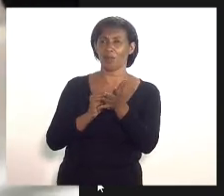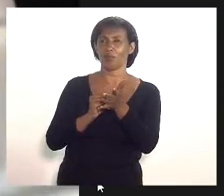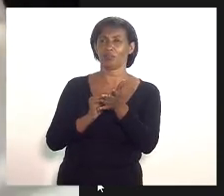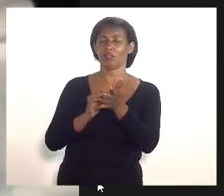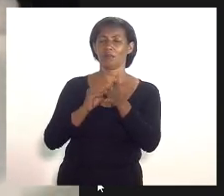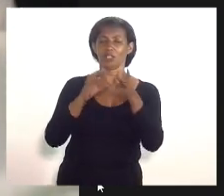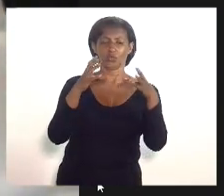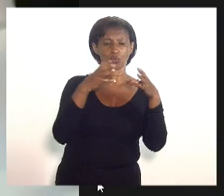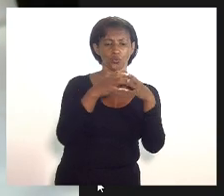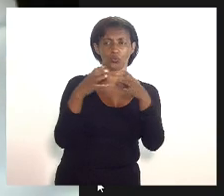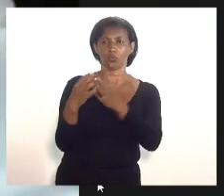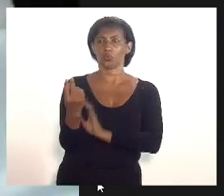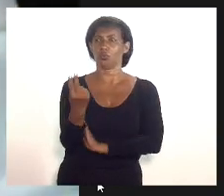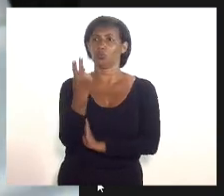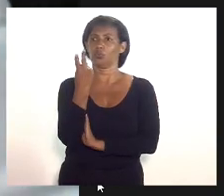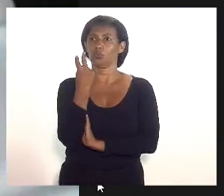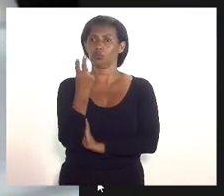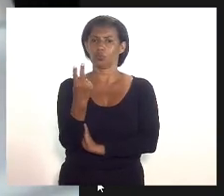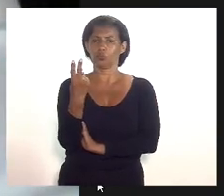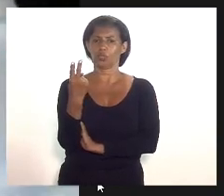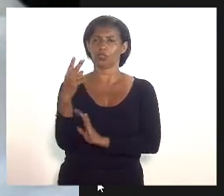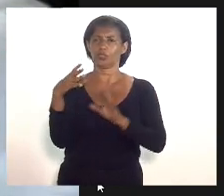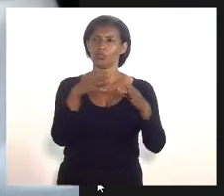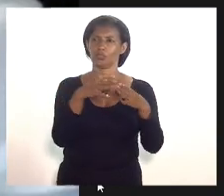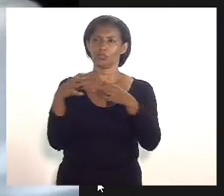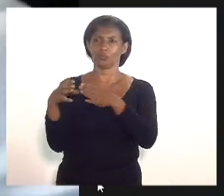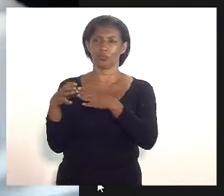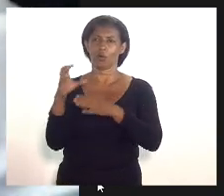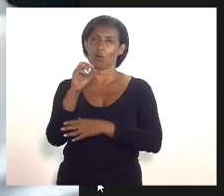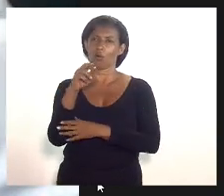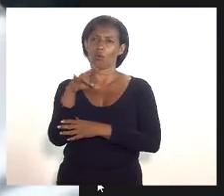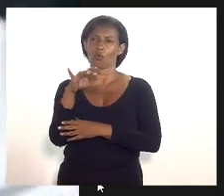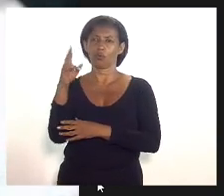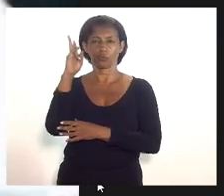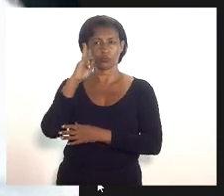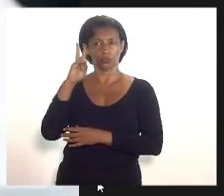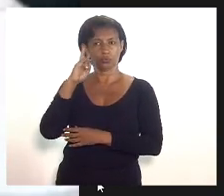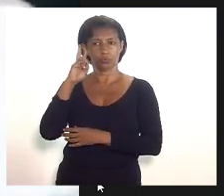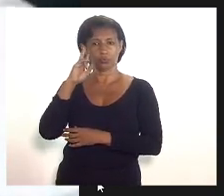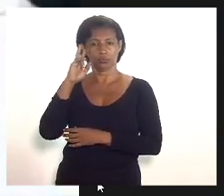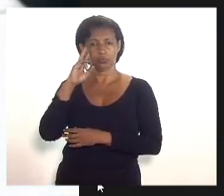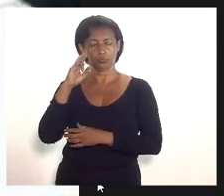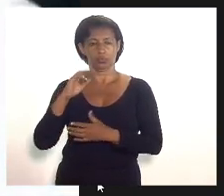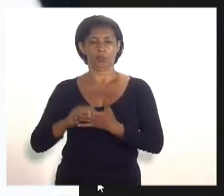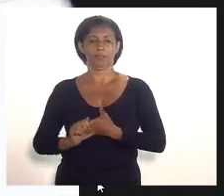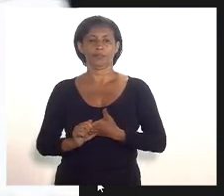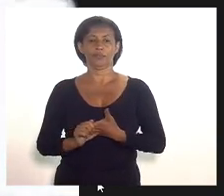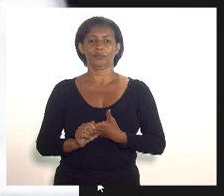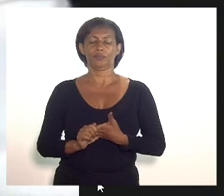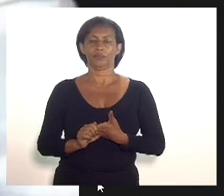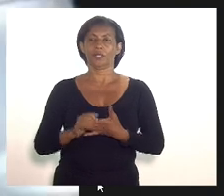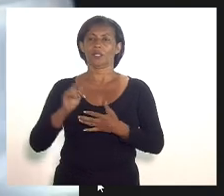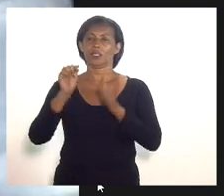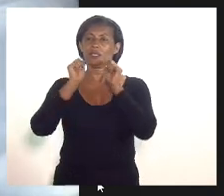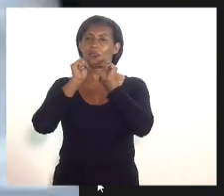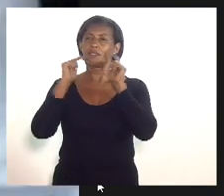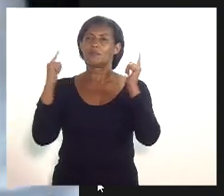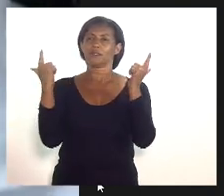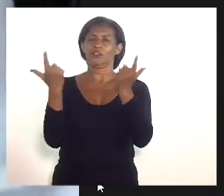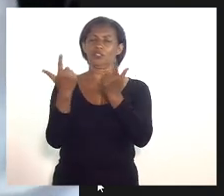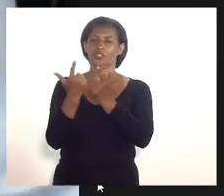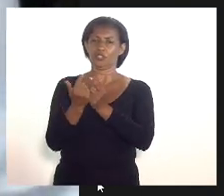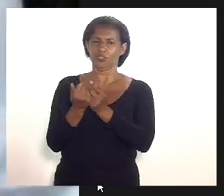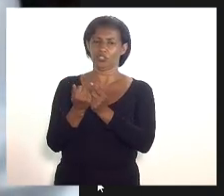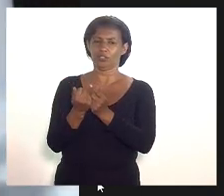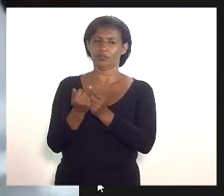turmas além dos casos obviamente do concurso de história que precisa de uma atenção especial da Assembleia Legislativa e